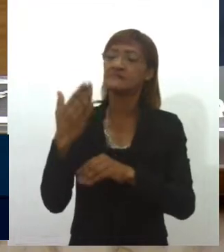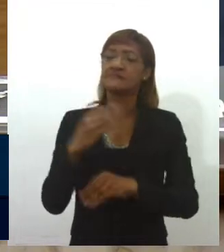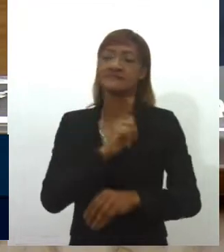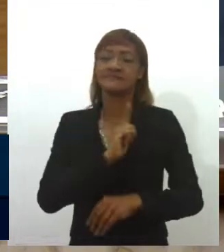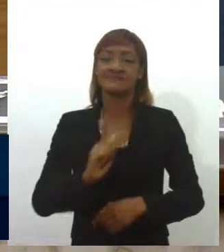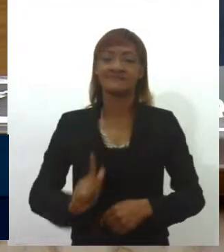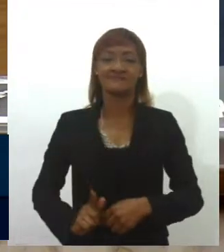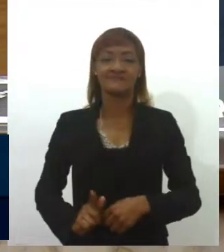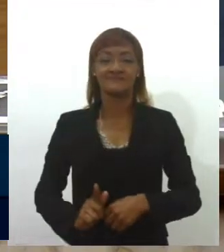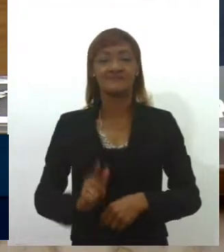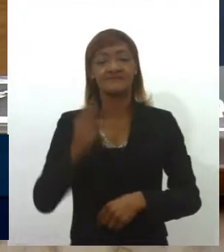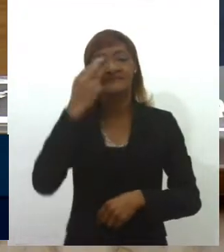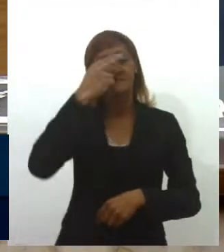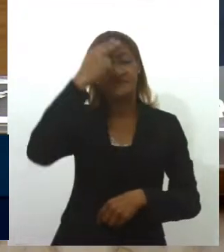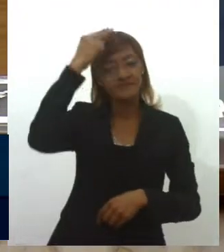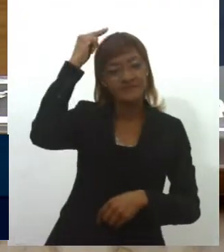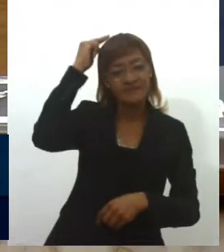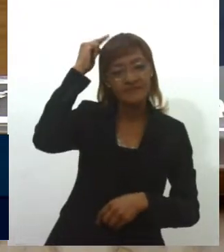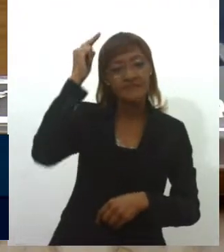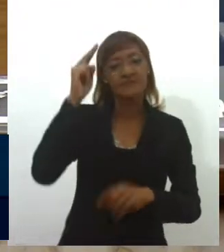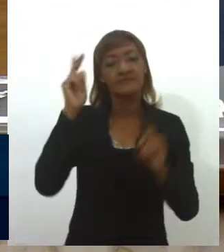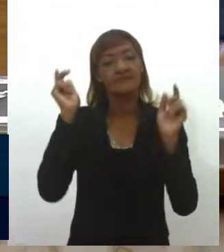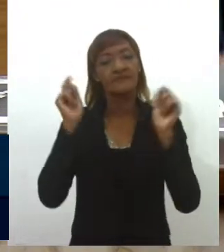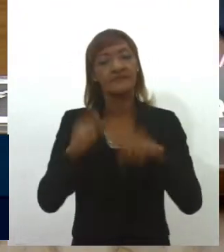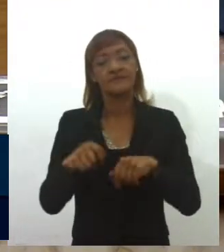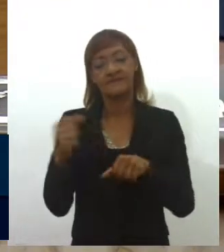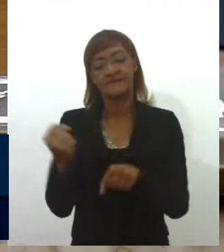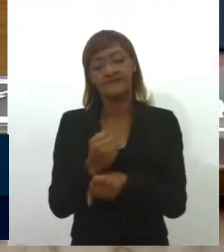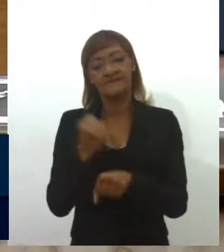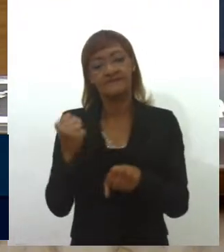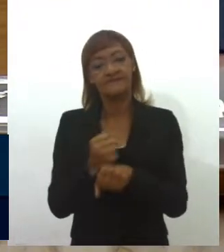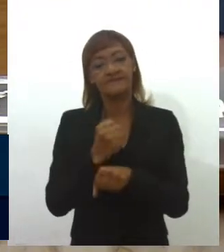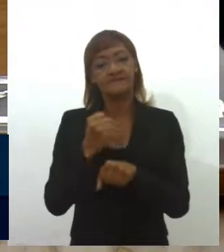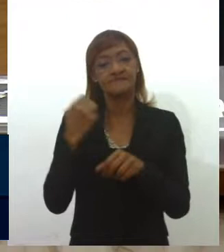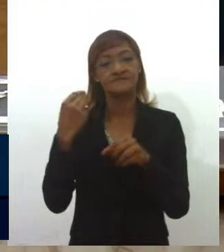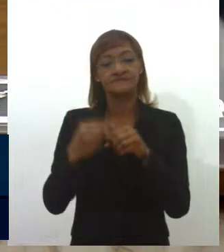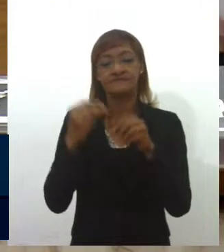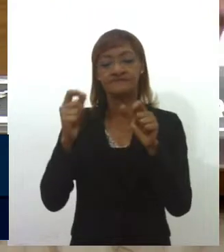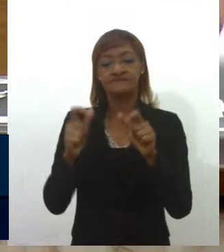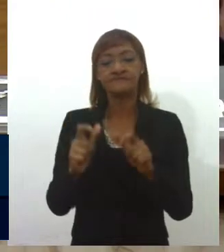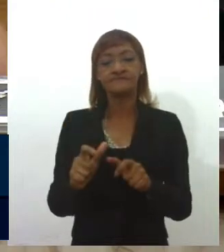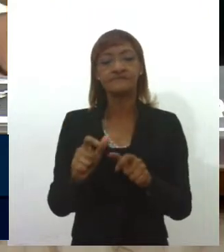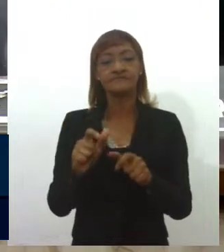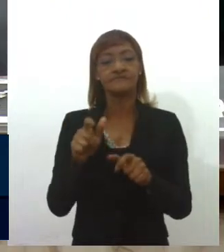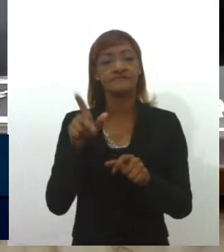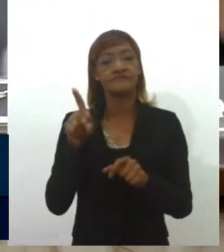Belivaldo Chagas a construção de uma orla no município de Brejo Grande.